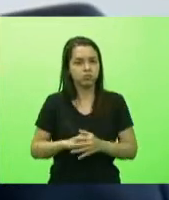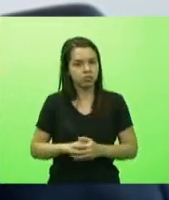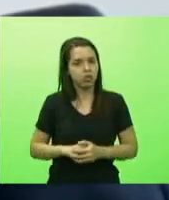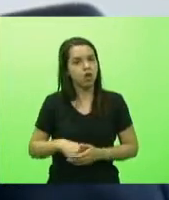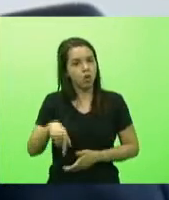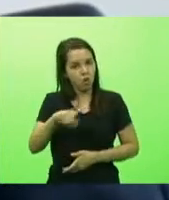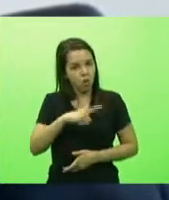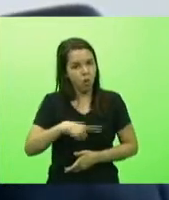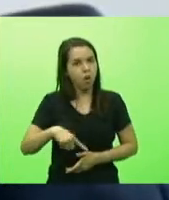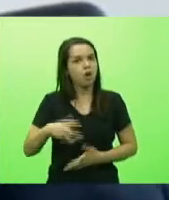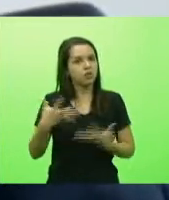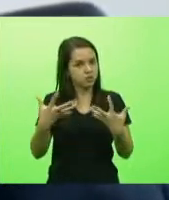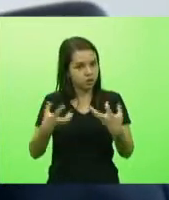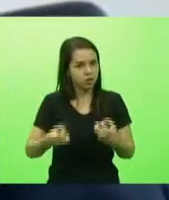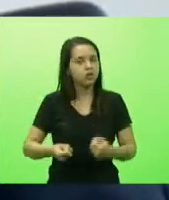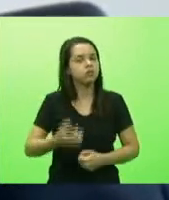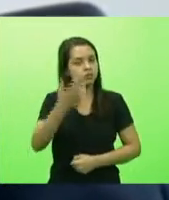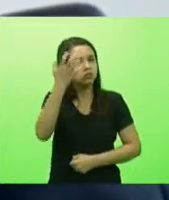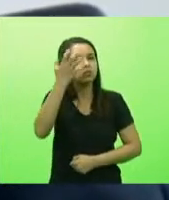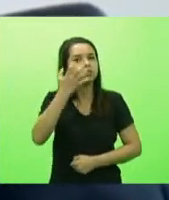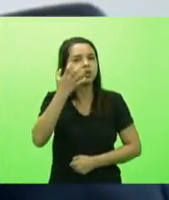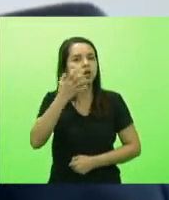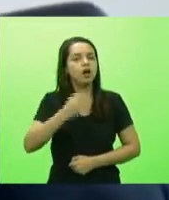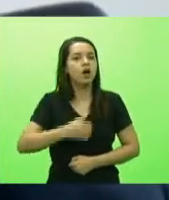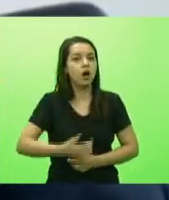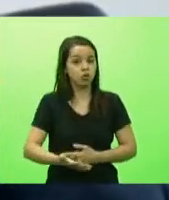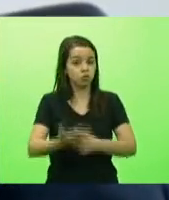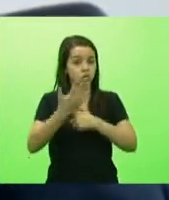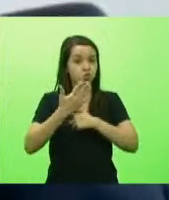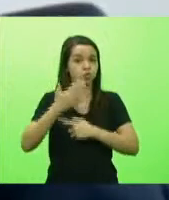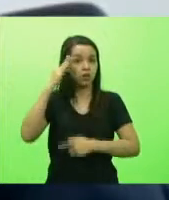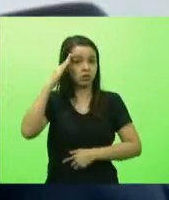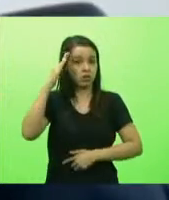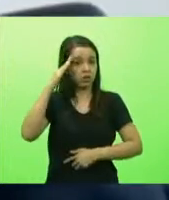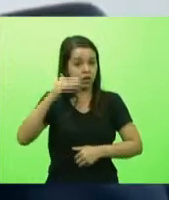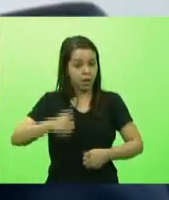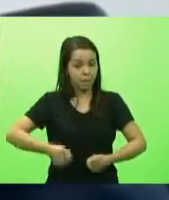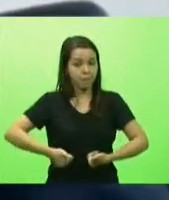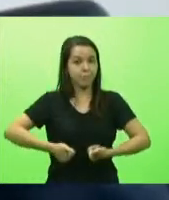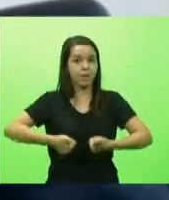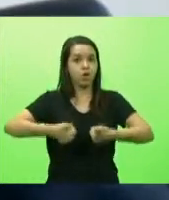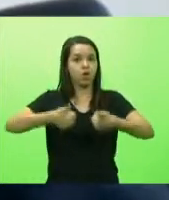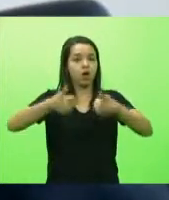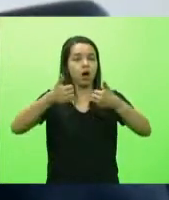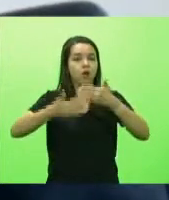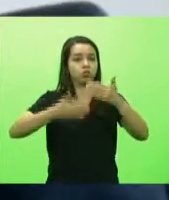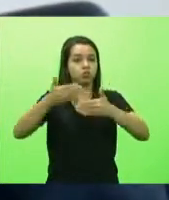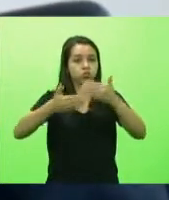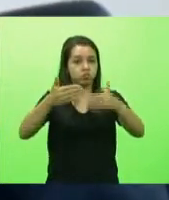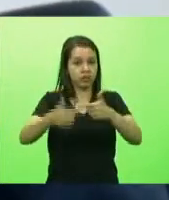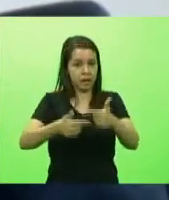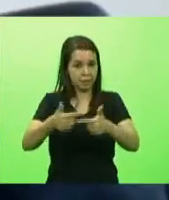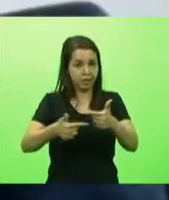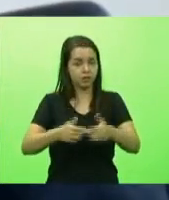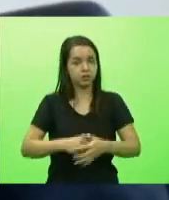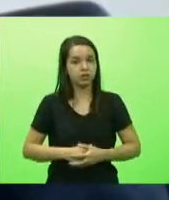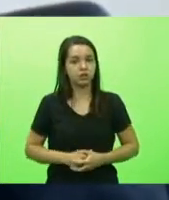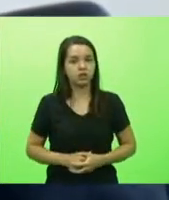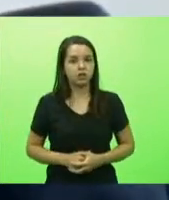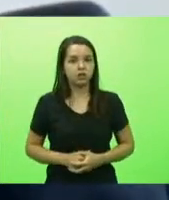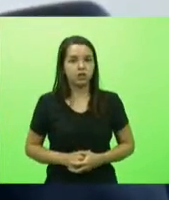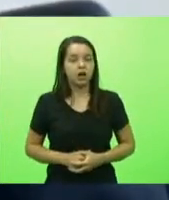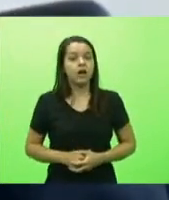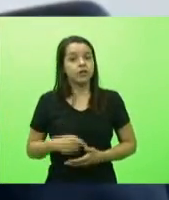sério por todos nós e nos ajudam a entender e a melhorar os nossos processos de trabalho o em poder do Estado estão as segundas